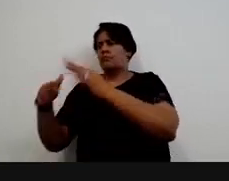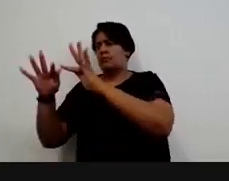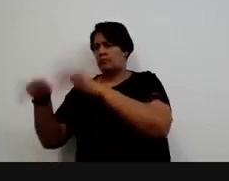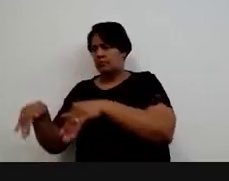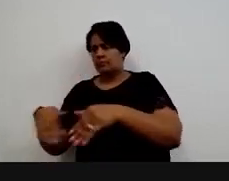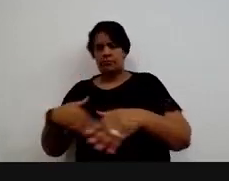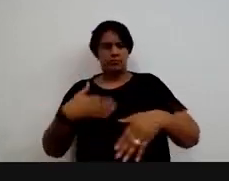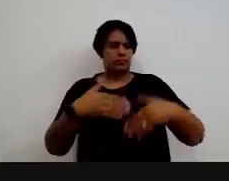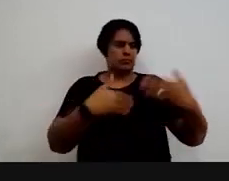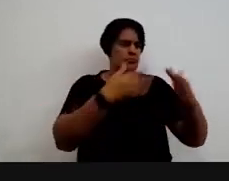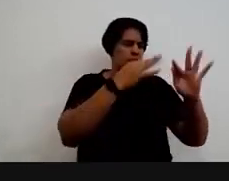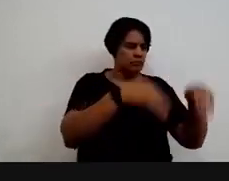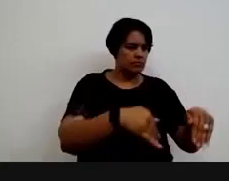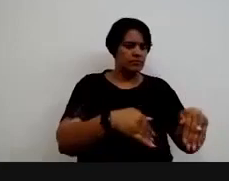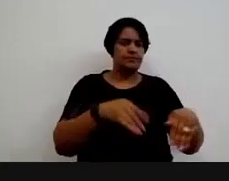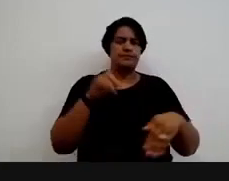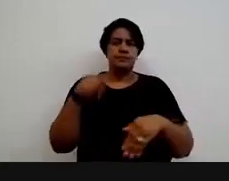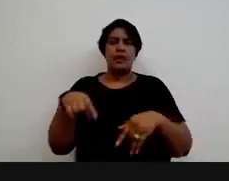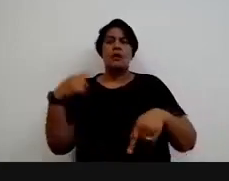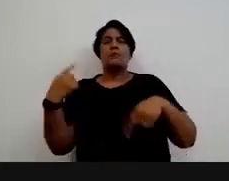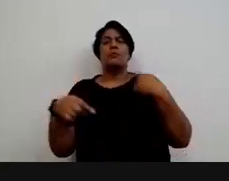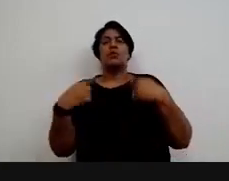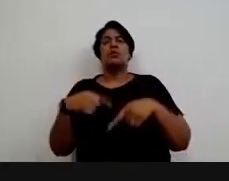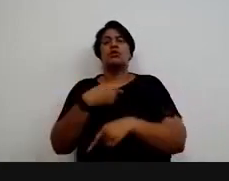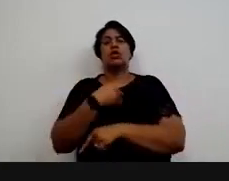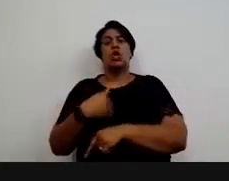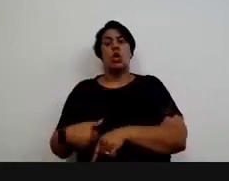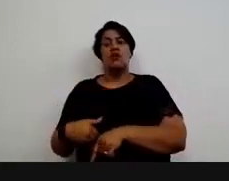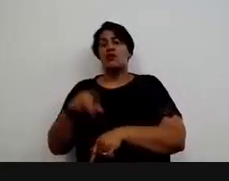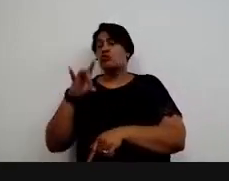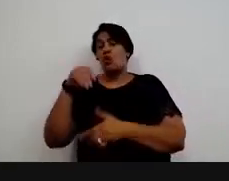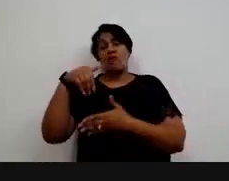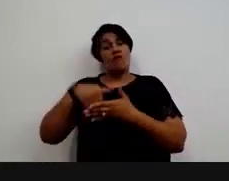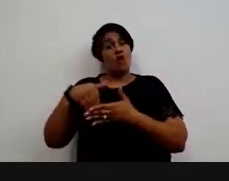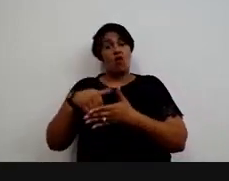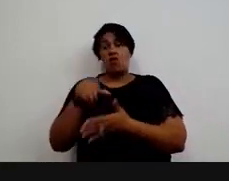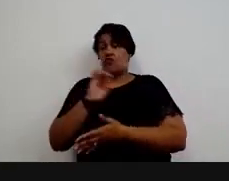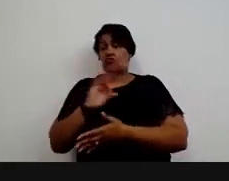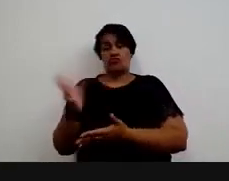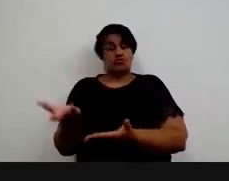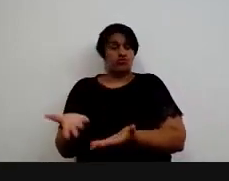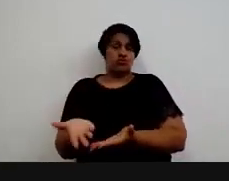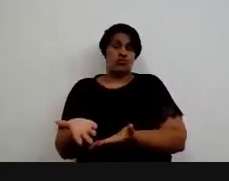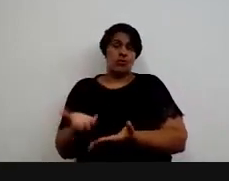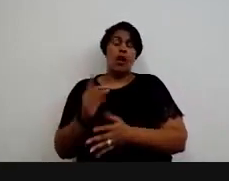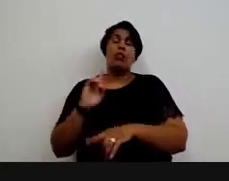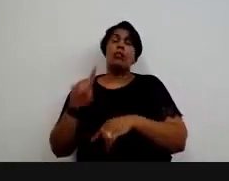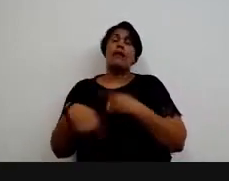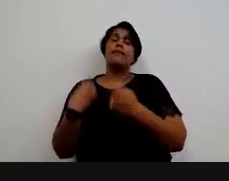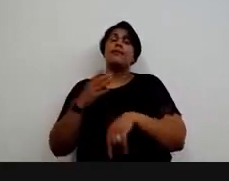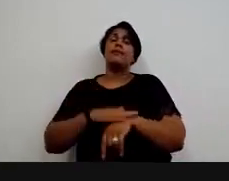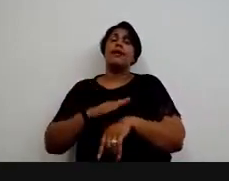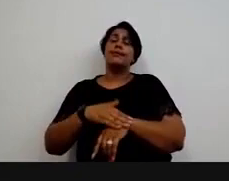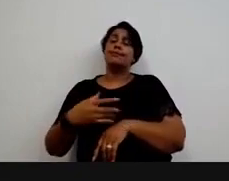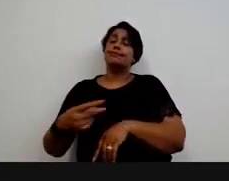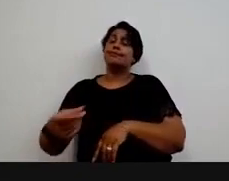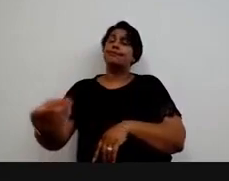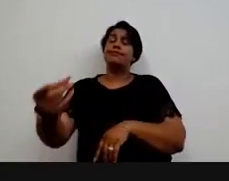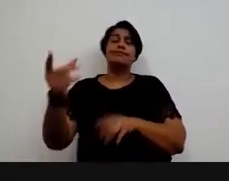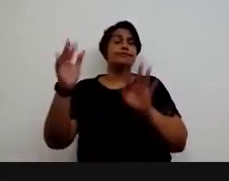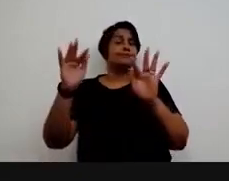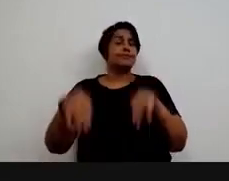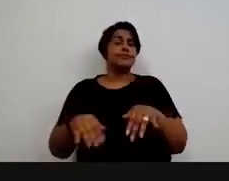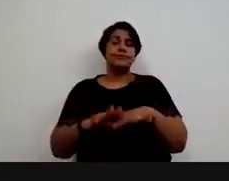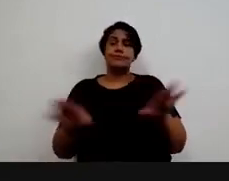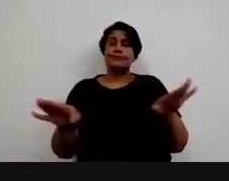Elas se tornam políticas de governo, políticas, muitas vezes, eleitoreiras, que, com o passar do tempo, deixam de existir, e, ao longo prazo,